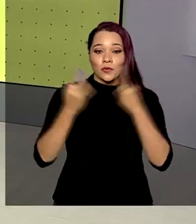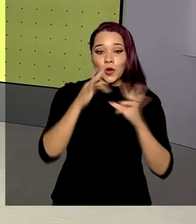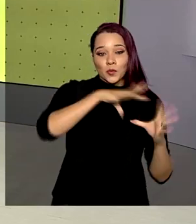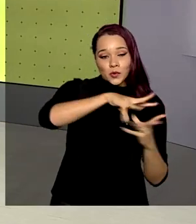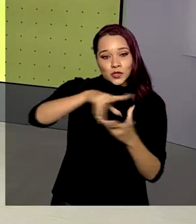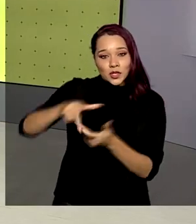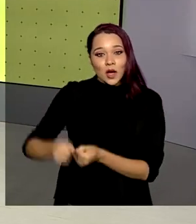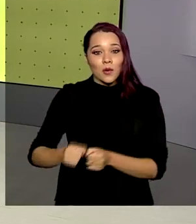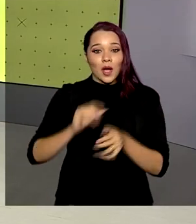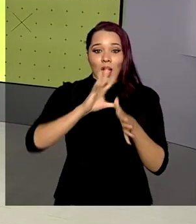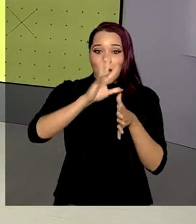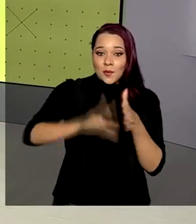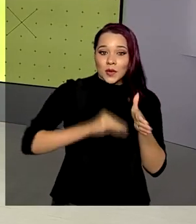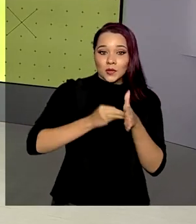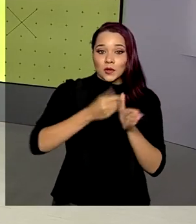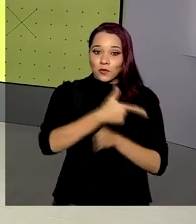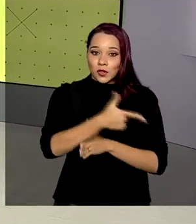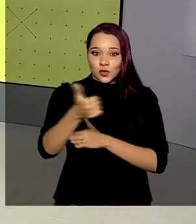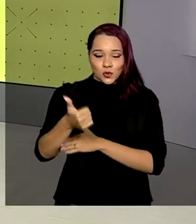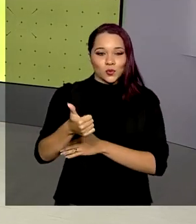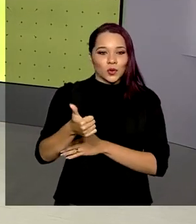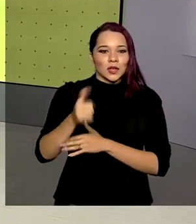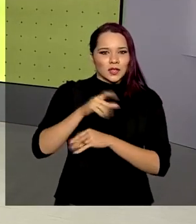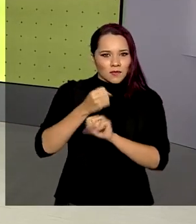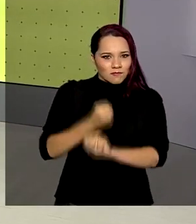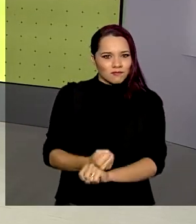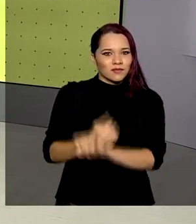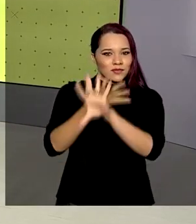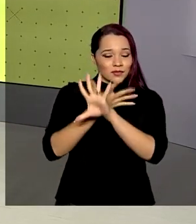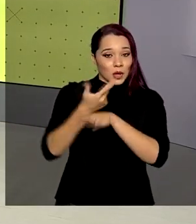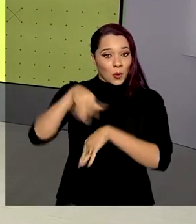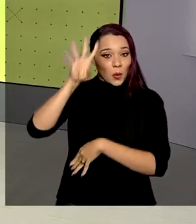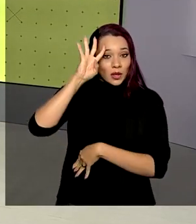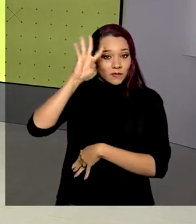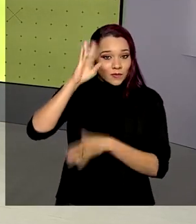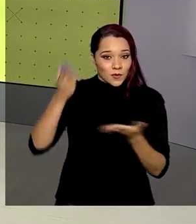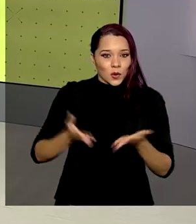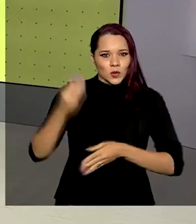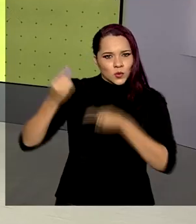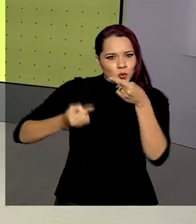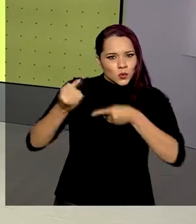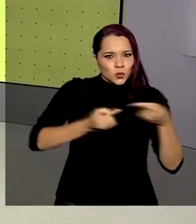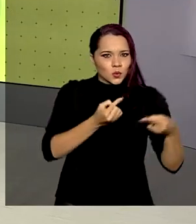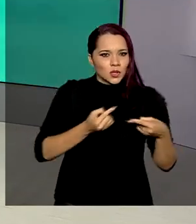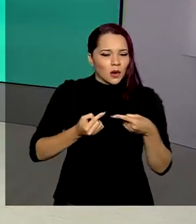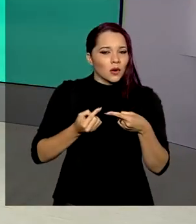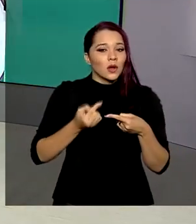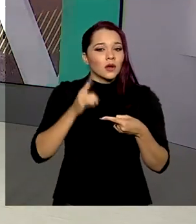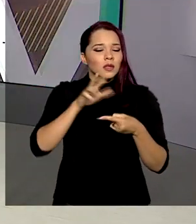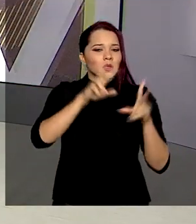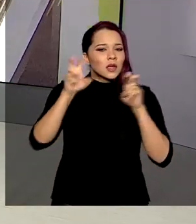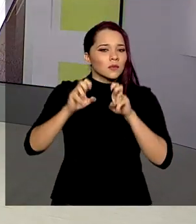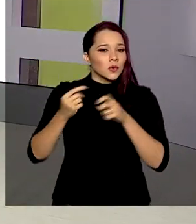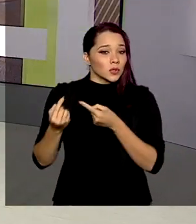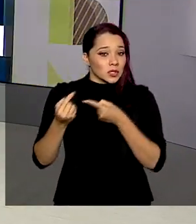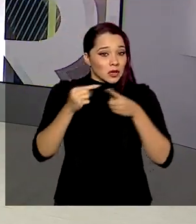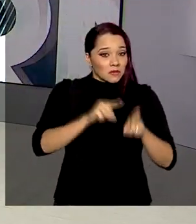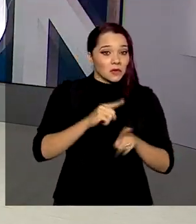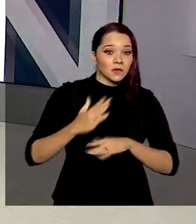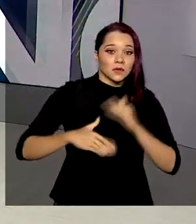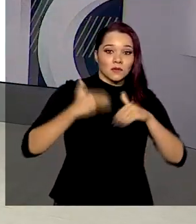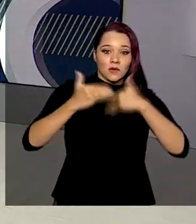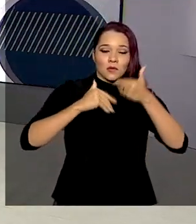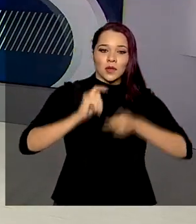Amazônia 21, realizado virtualmente nesta quarta-feira, as discussões ficaram em torno dos desafios para o